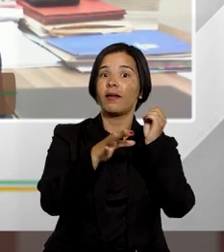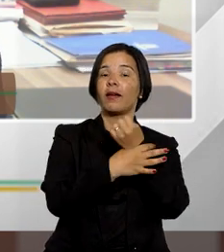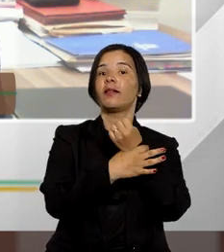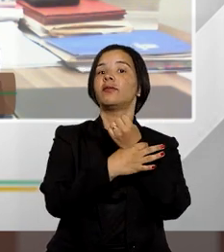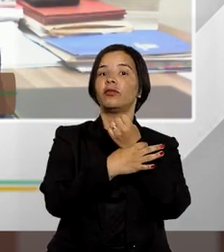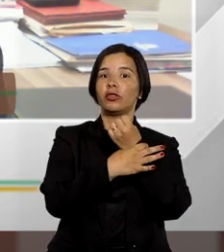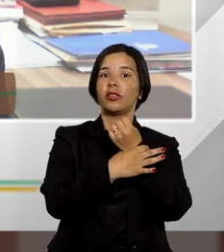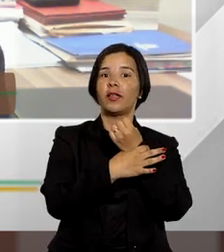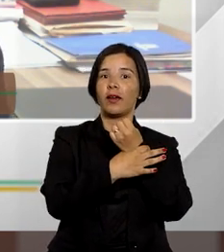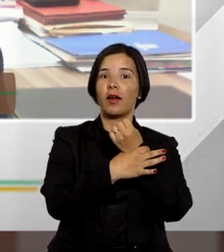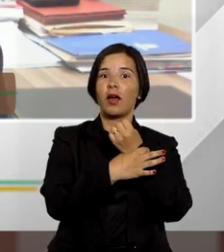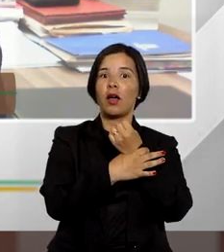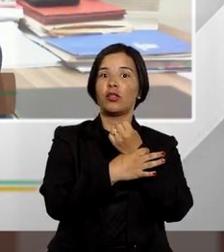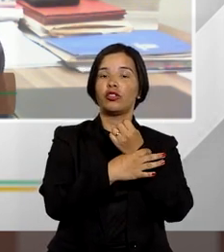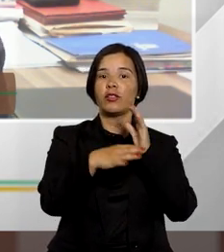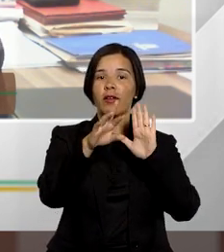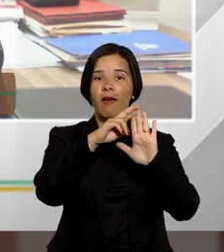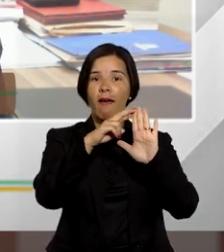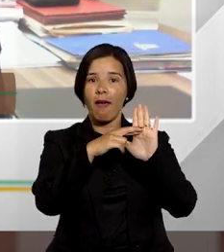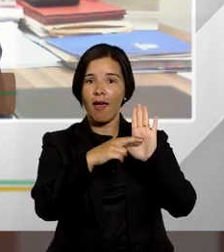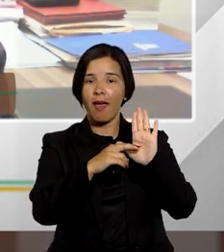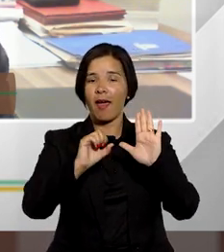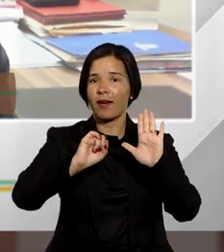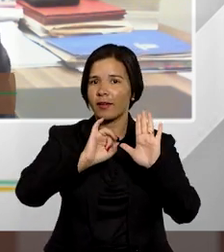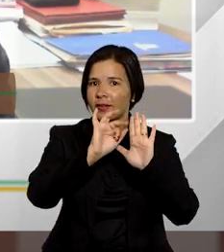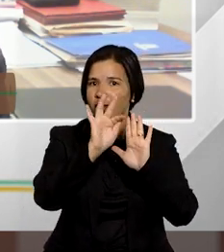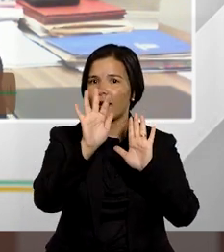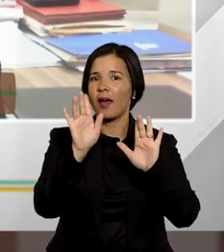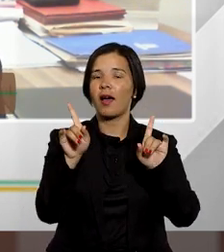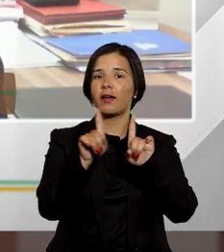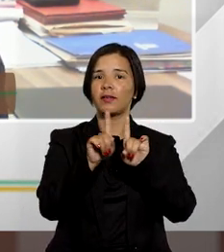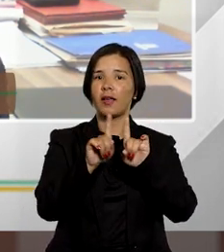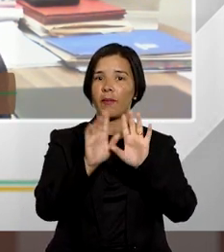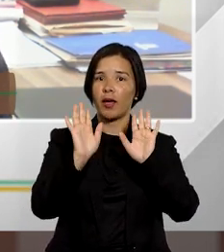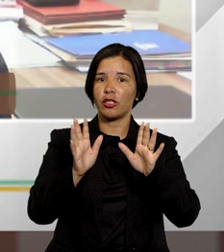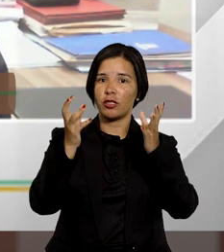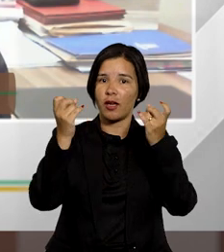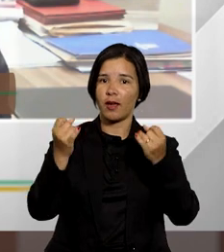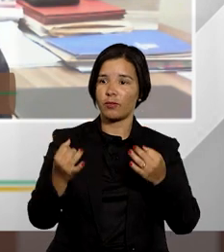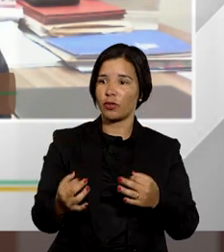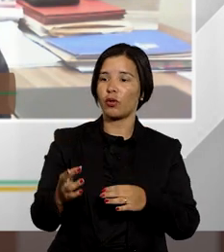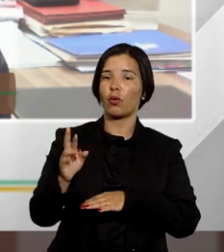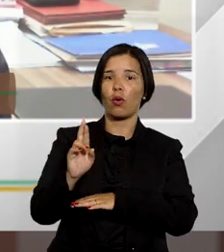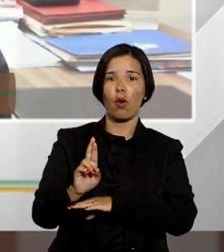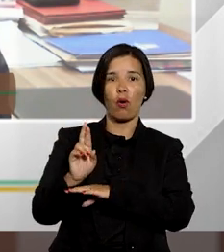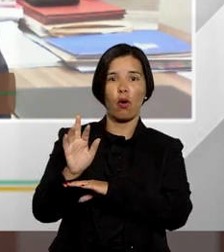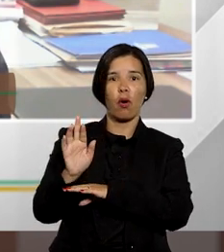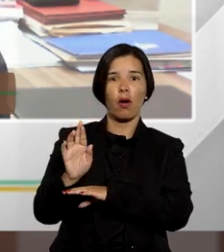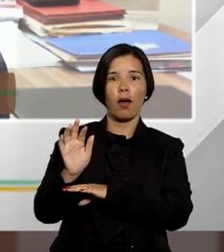garantia de regras claras como também bem colocou Rafael